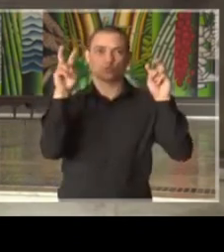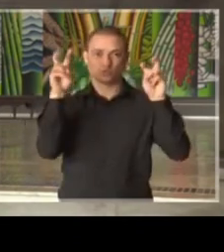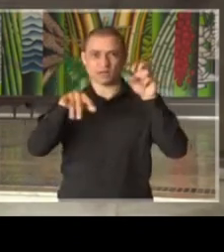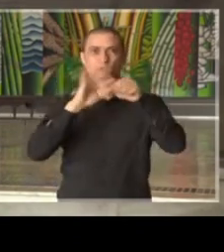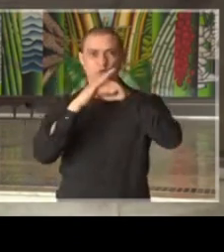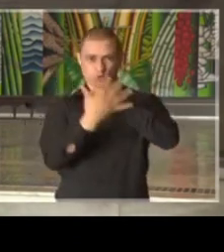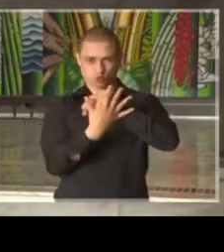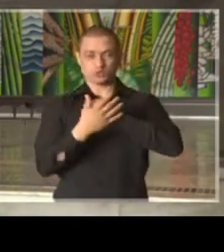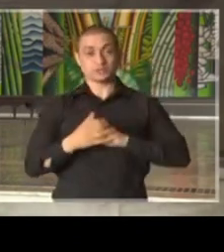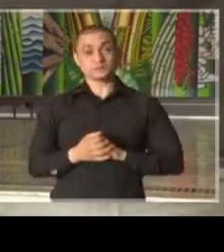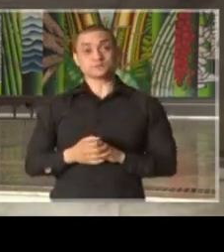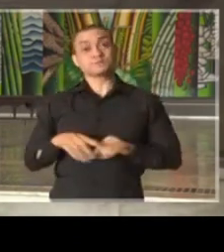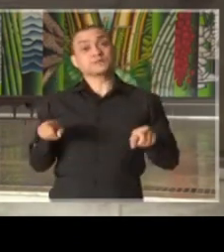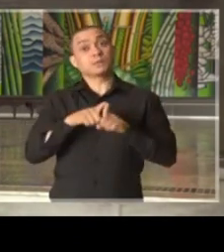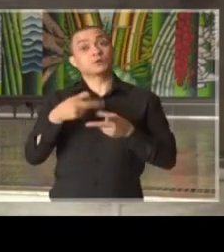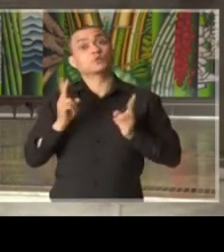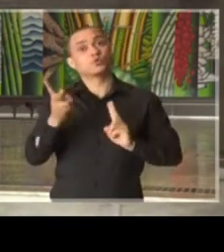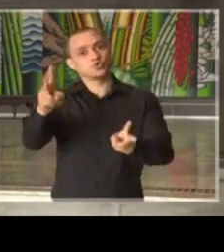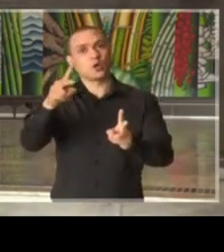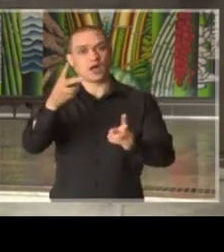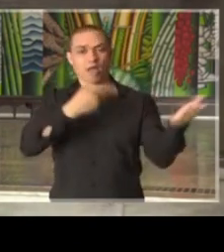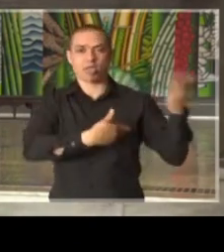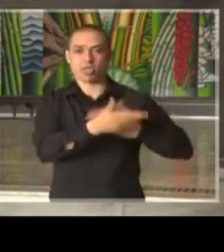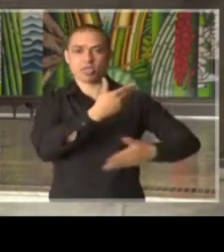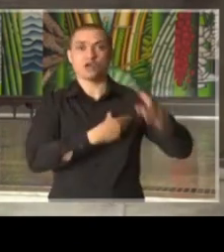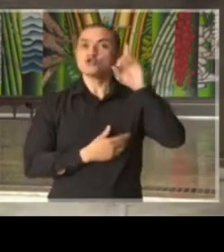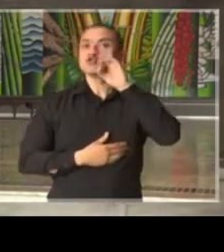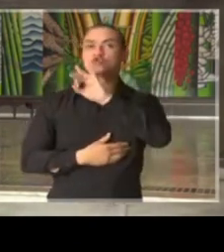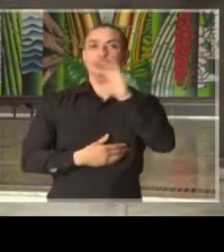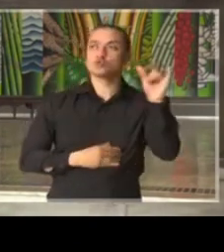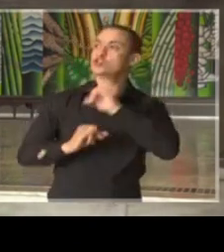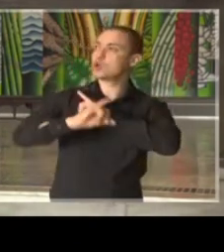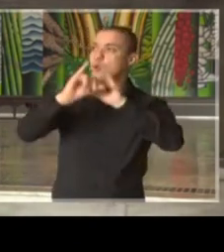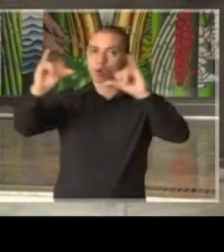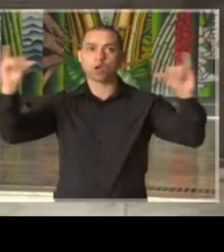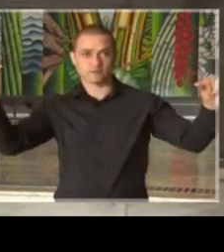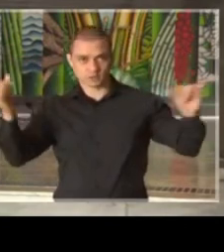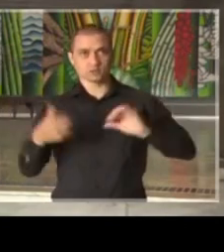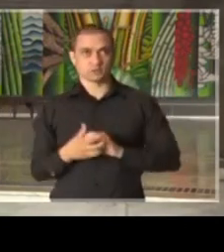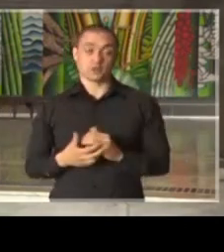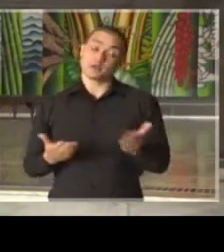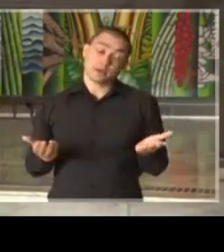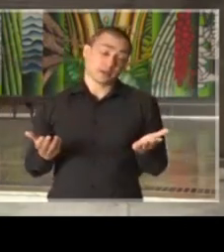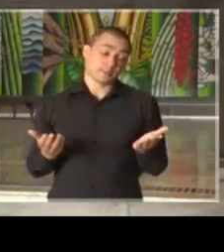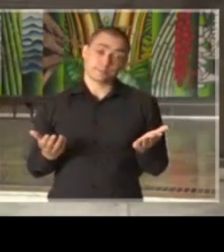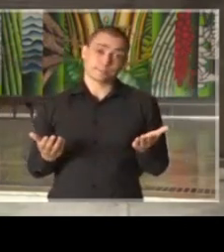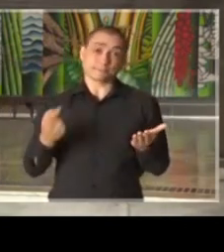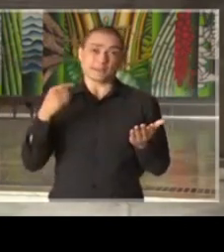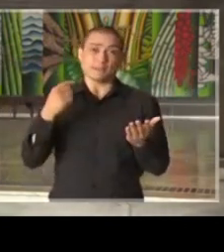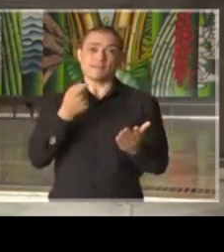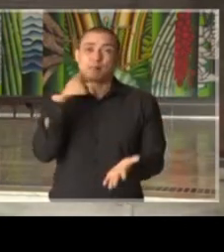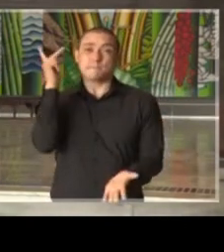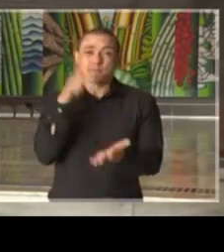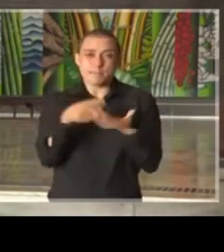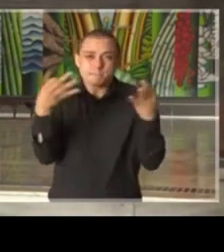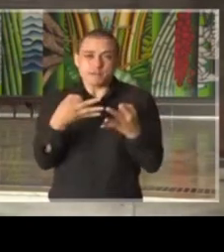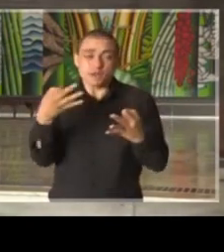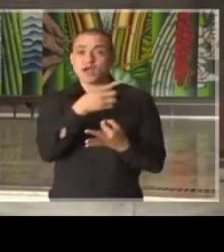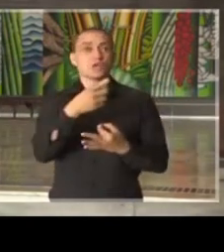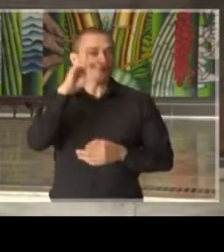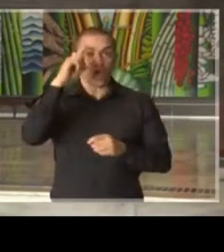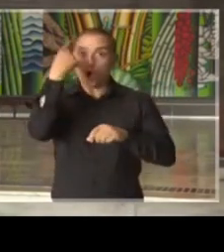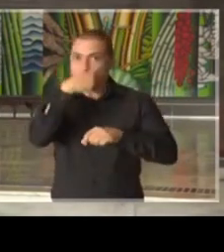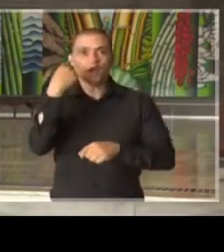coronavírus e mantém essa relação diária e eu diria até para ser preciso a cada